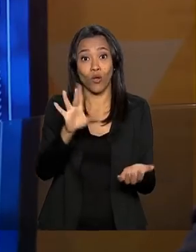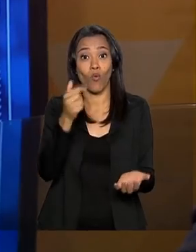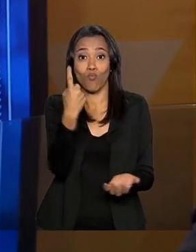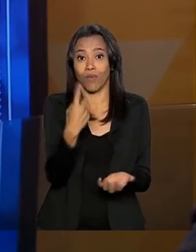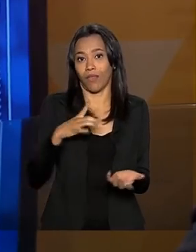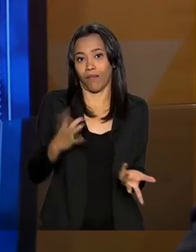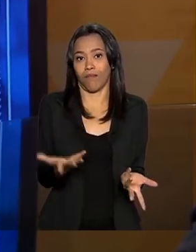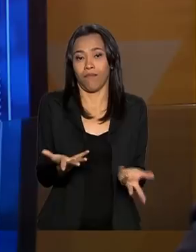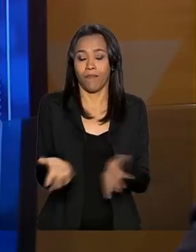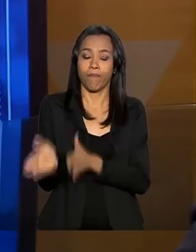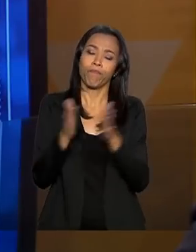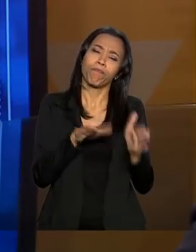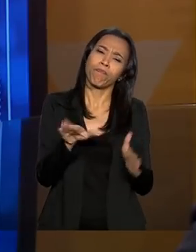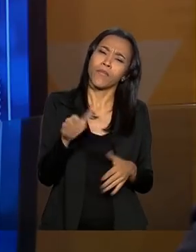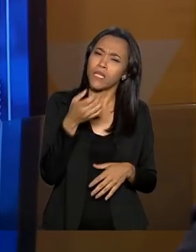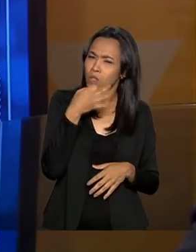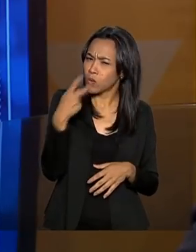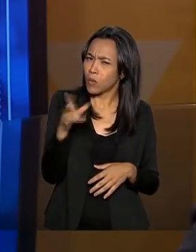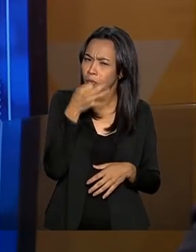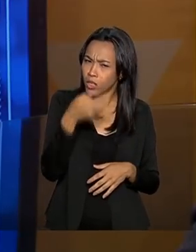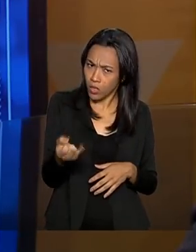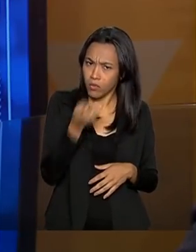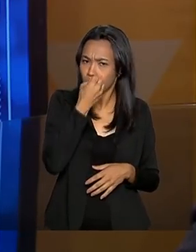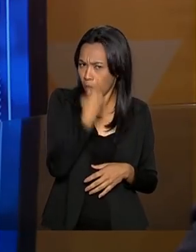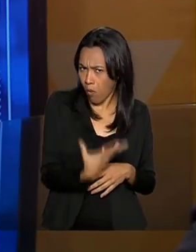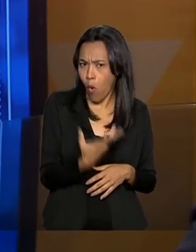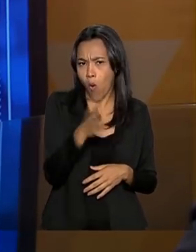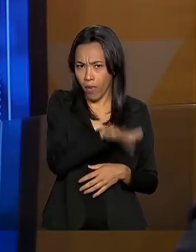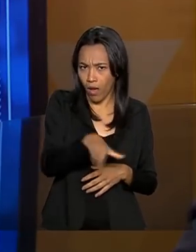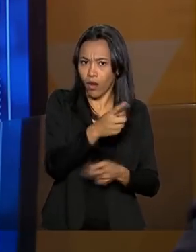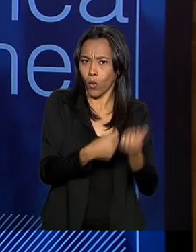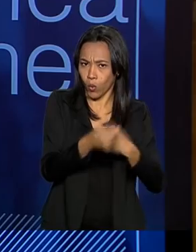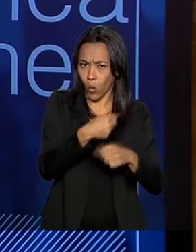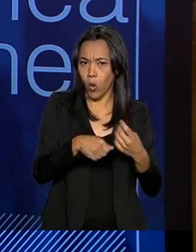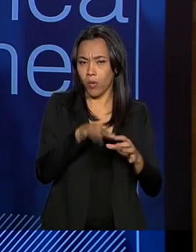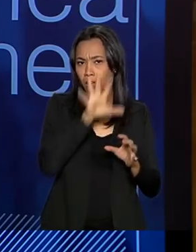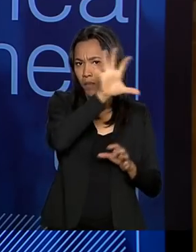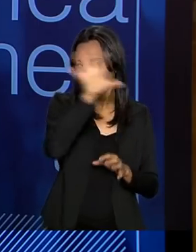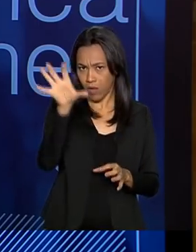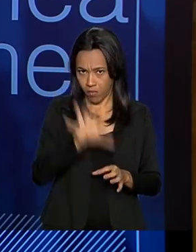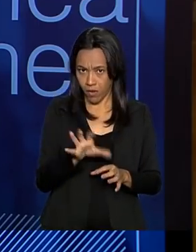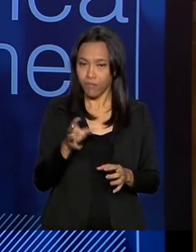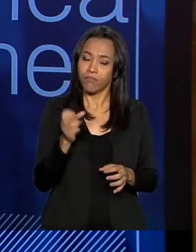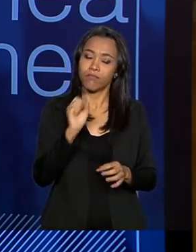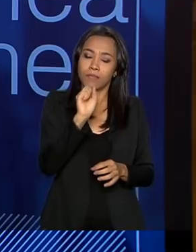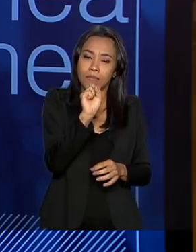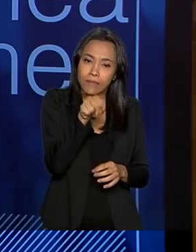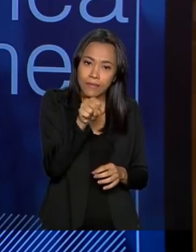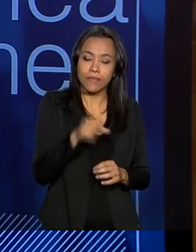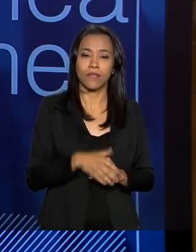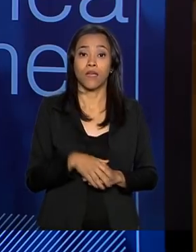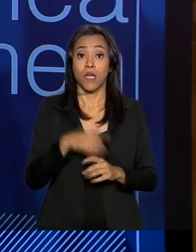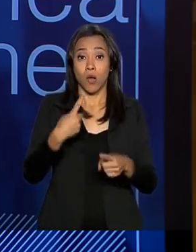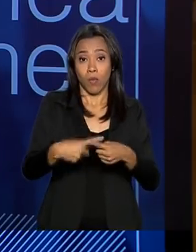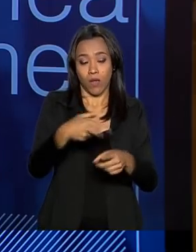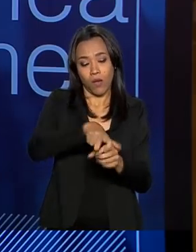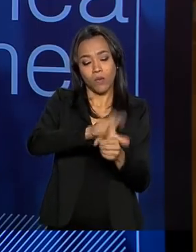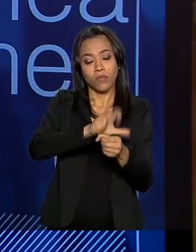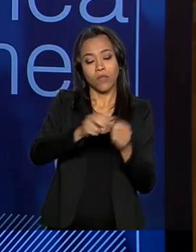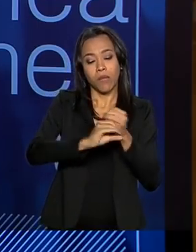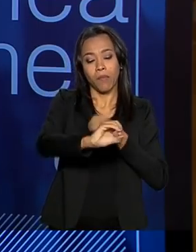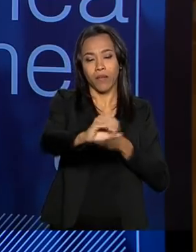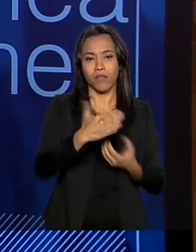E, na visão do senhor, também isso é um ganho em termos econômicos para essas regiões? Sem sombra de dúvida. Infelizmente, o saneamento básico